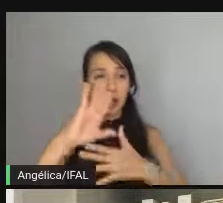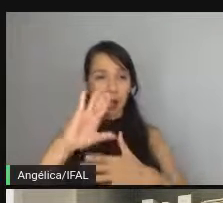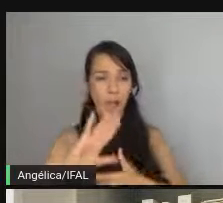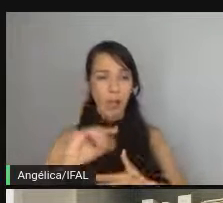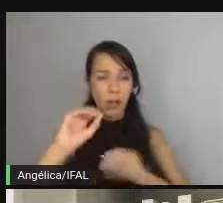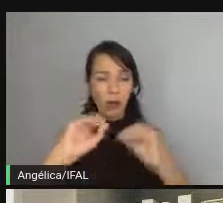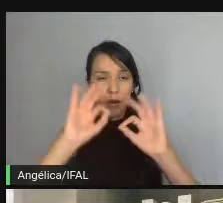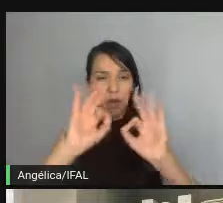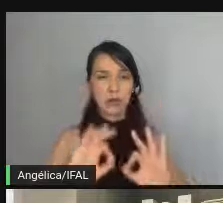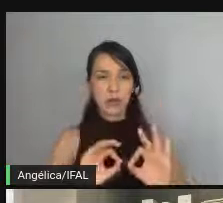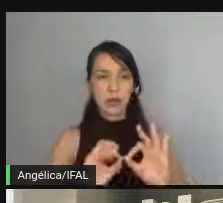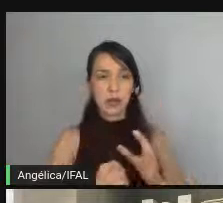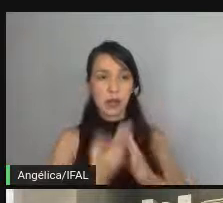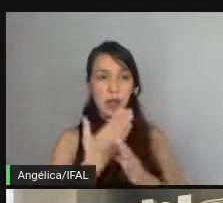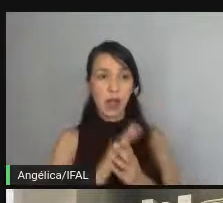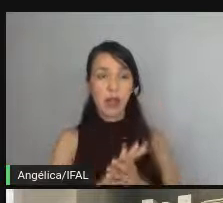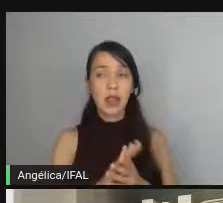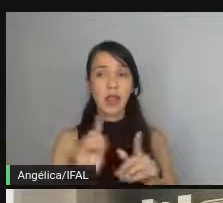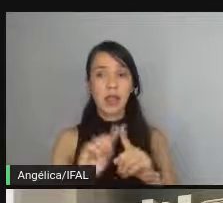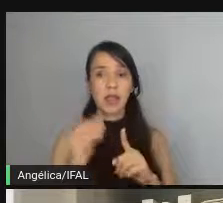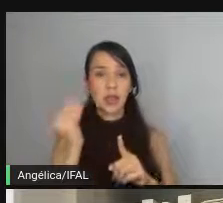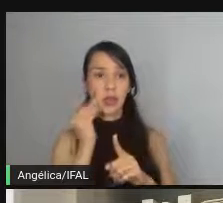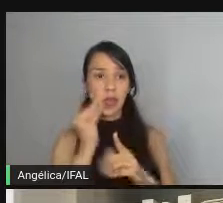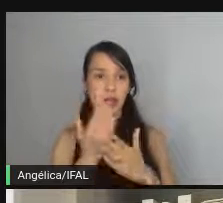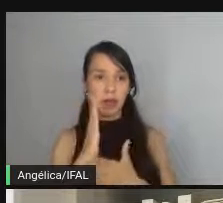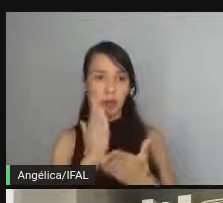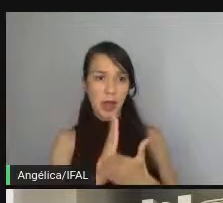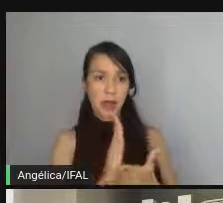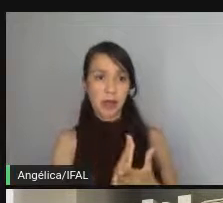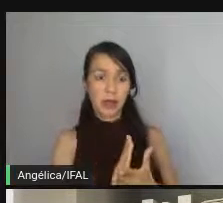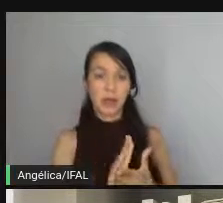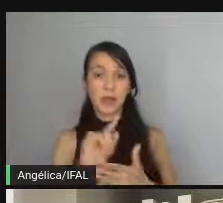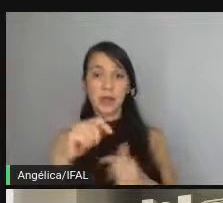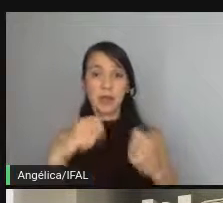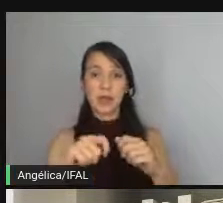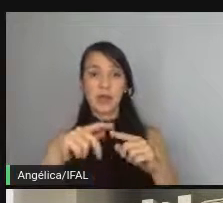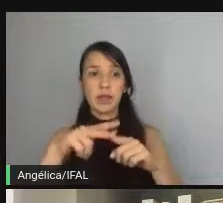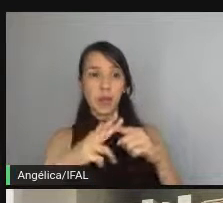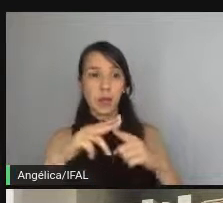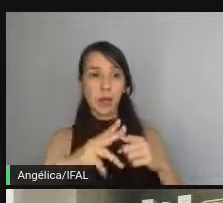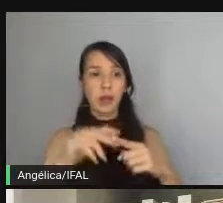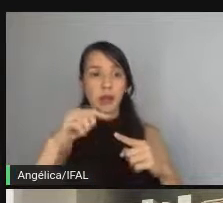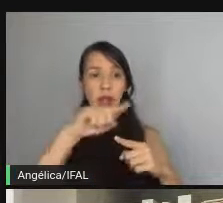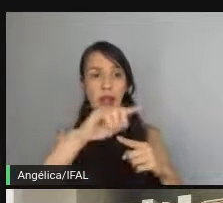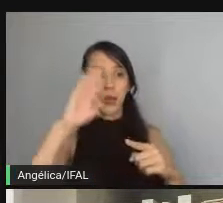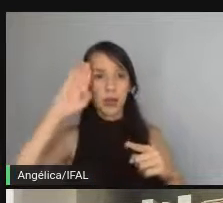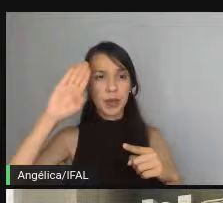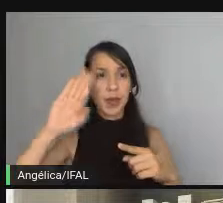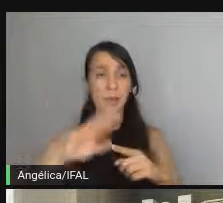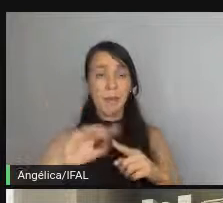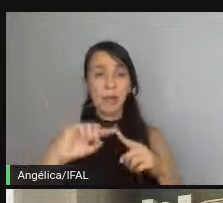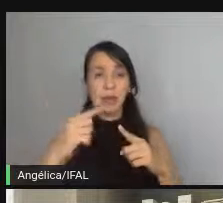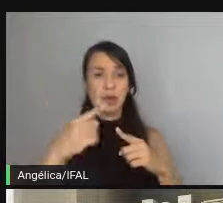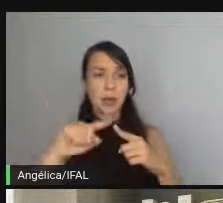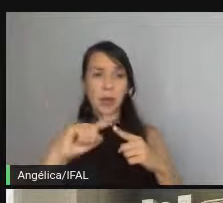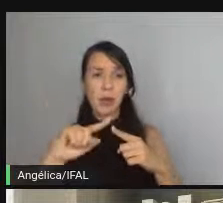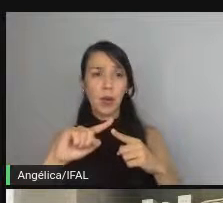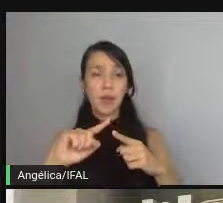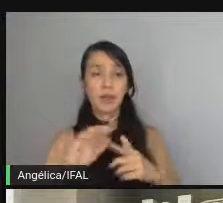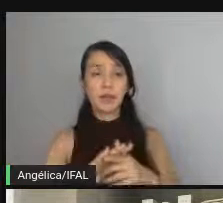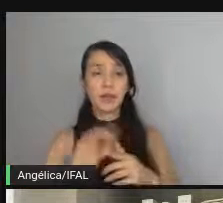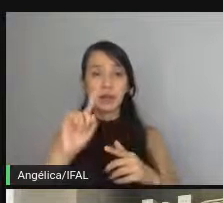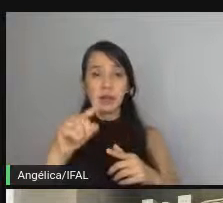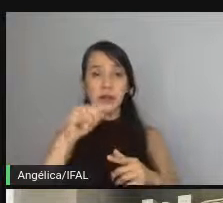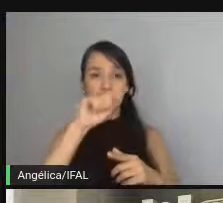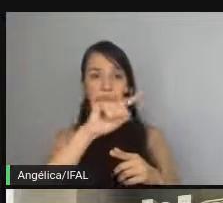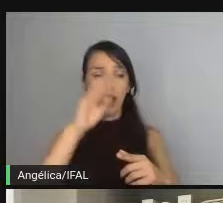funcionar e fazer o teste passar e você vai ter que mexer depois no código principal mas não tem problema porque toda vez que você mexer